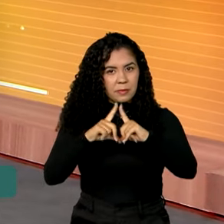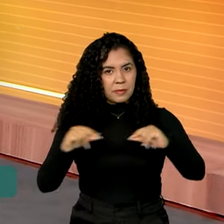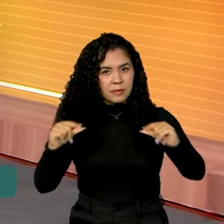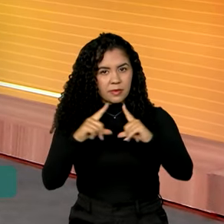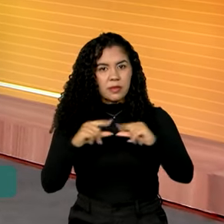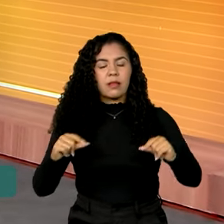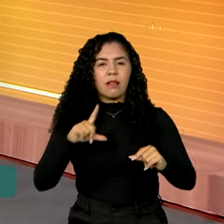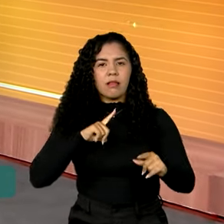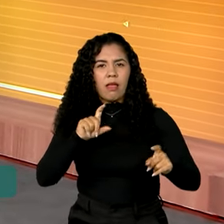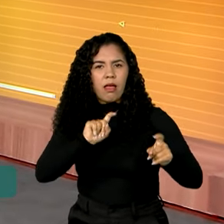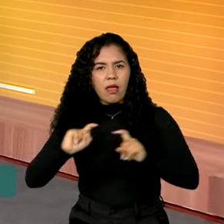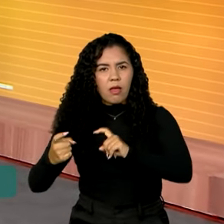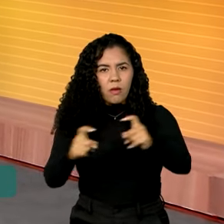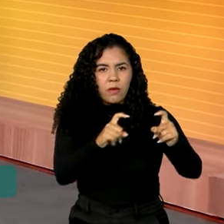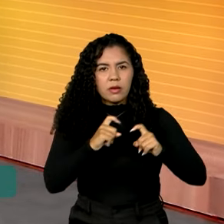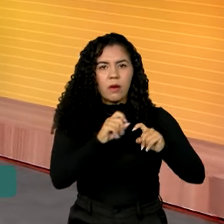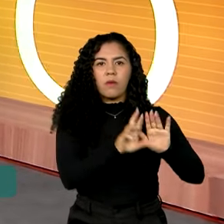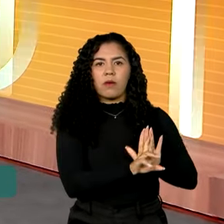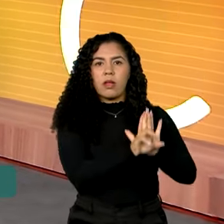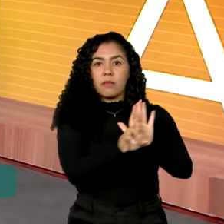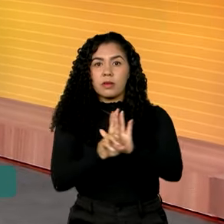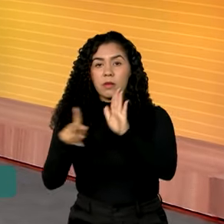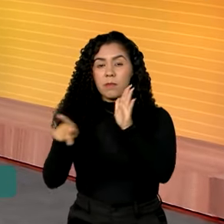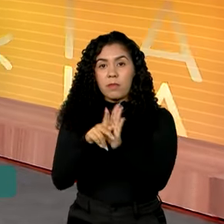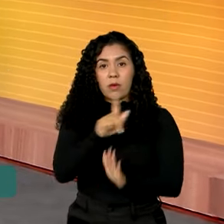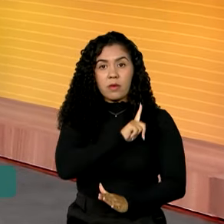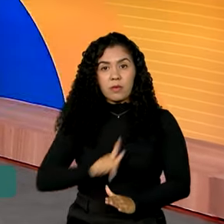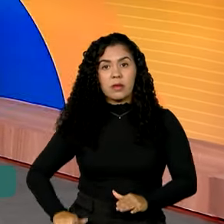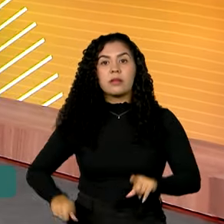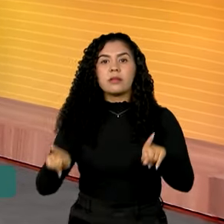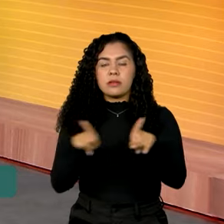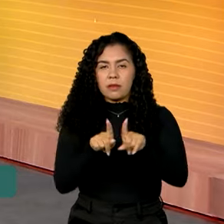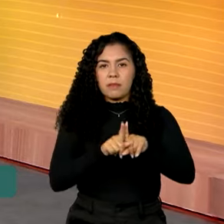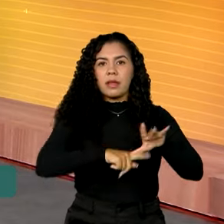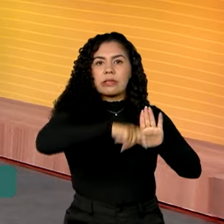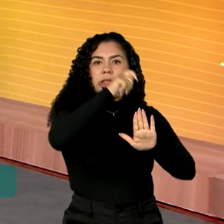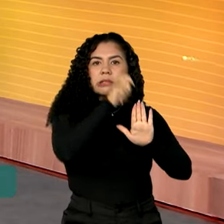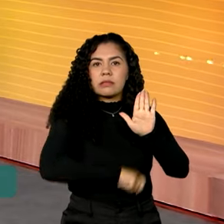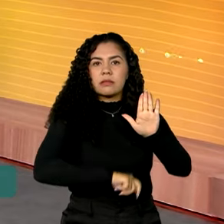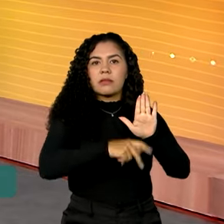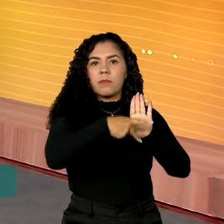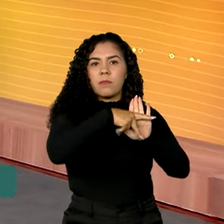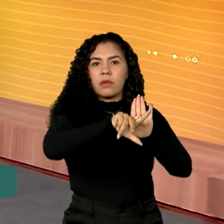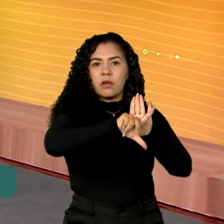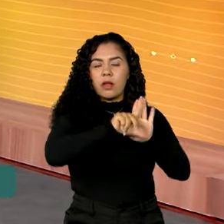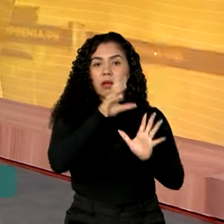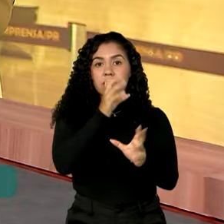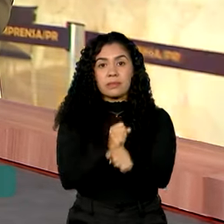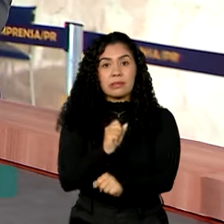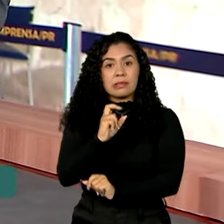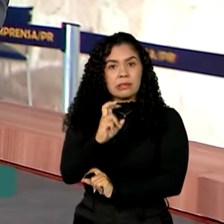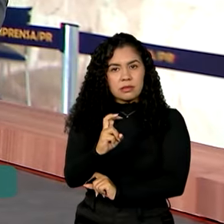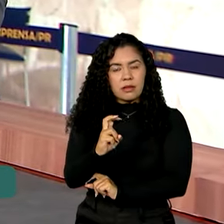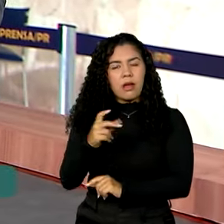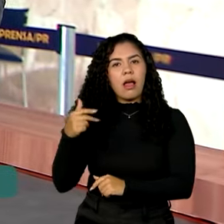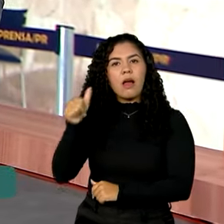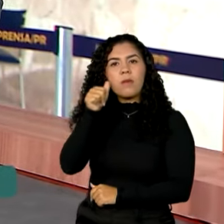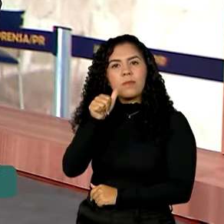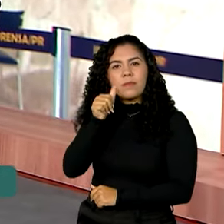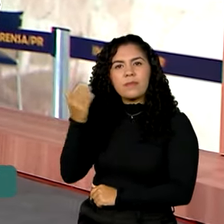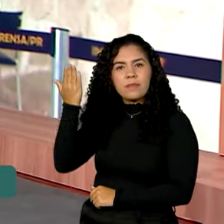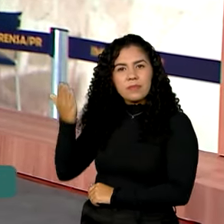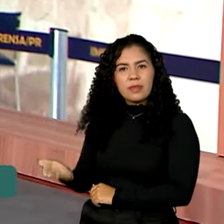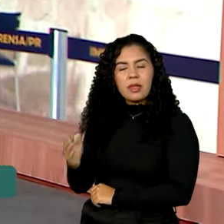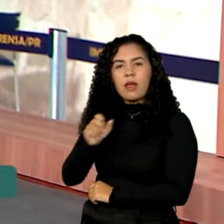reuniões com membros do governo, ele deve sancionar cinco projetos de lei. Vamos saber os detalhes com a repórter Márcia